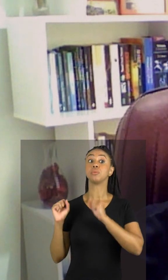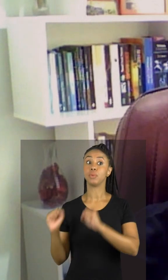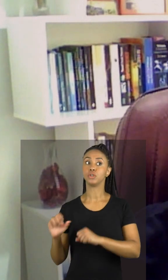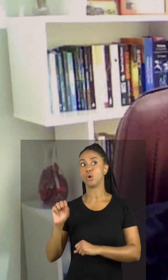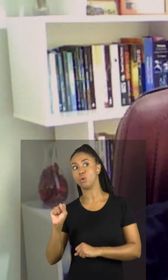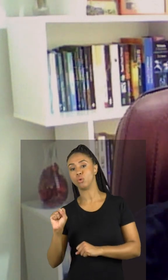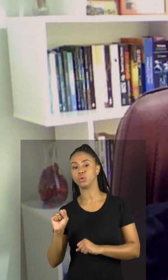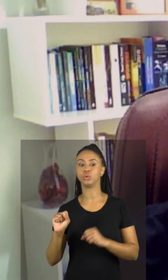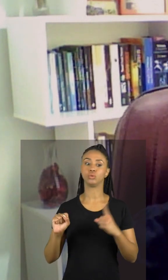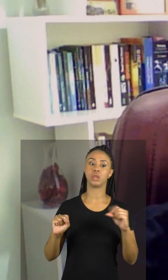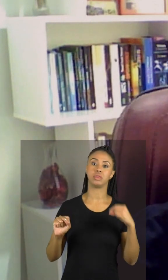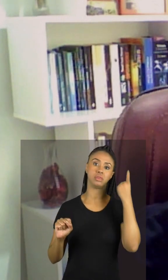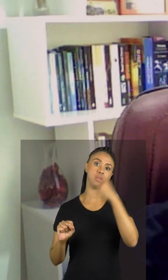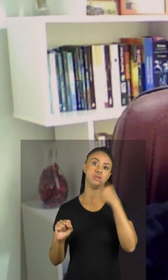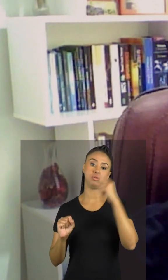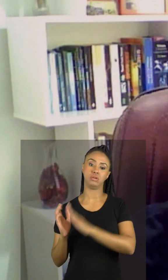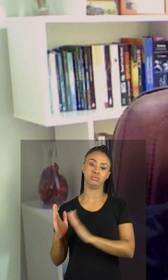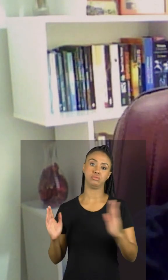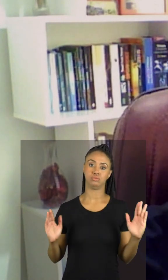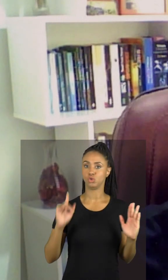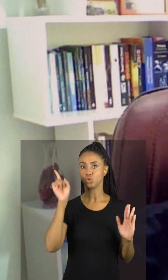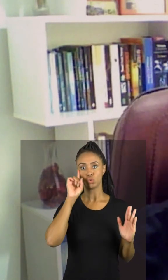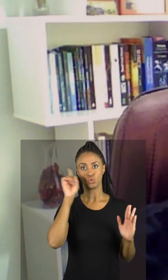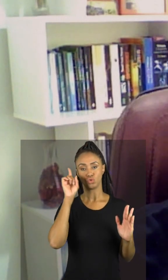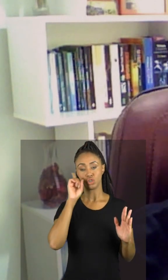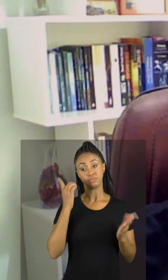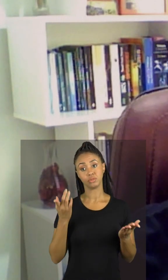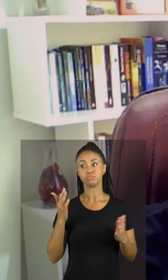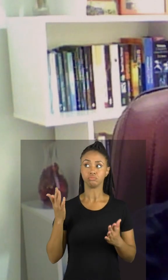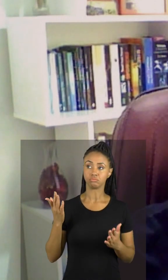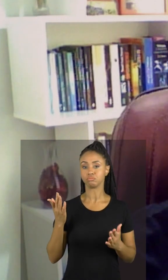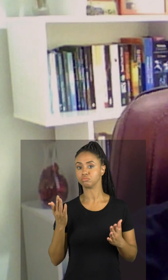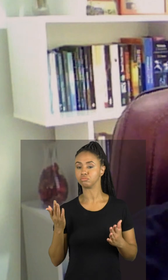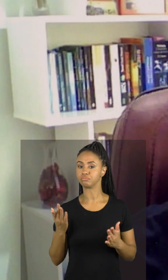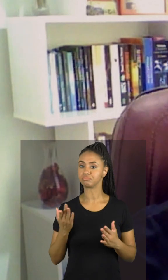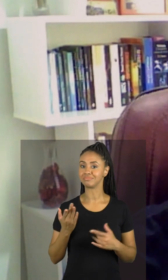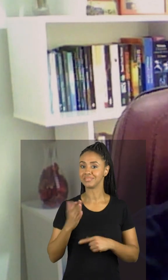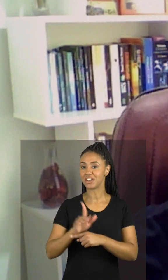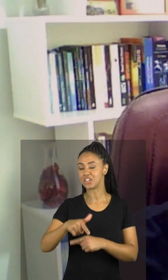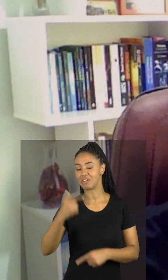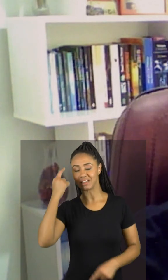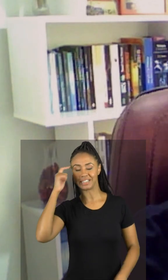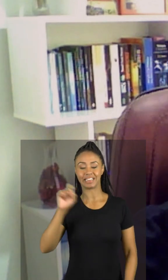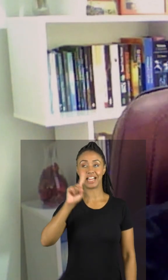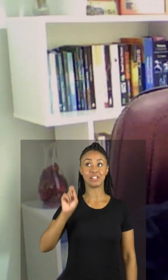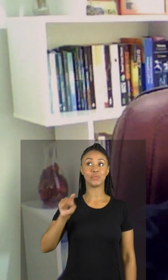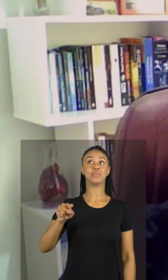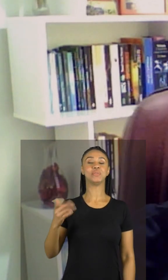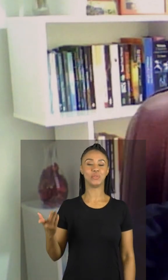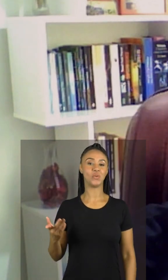varia de 8 a 10 horas de sono por noite, né? Então, isso aí ajuda um pouco a responder essa pergunta